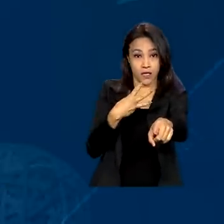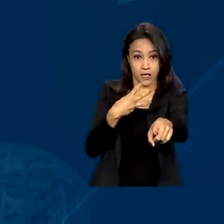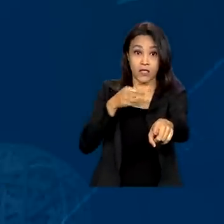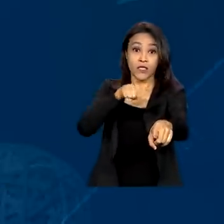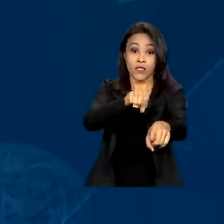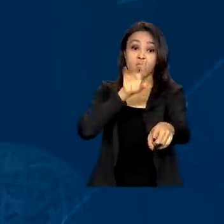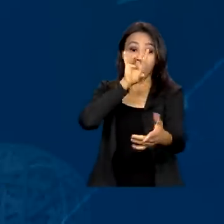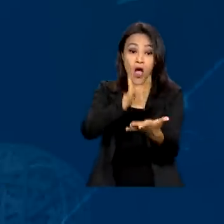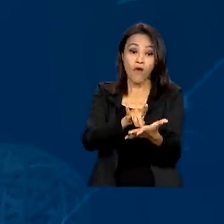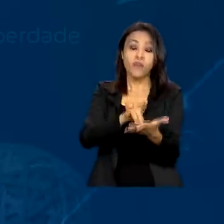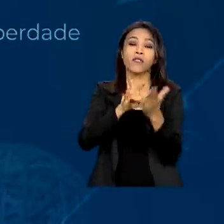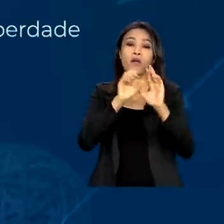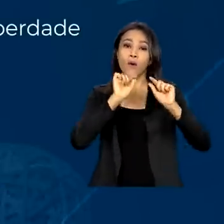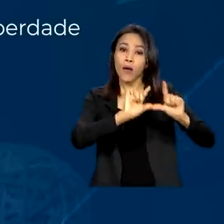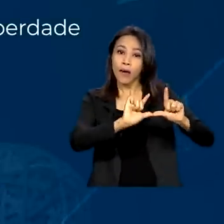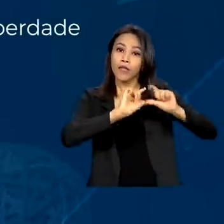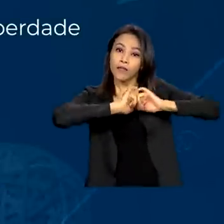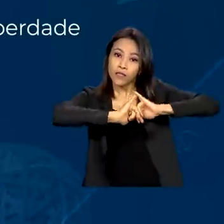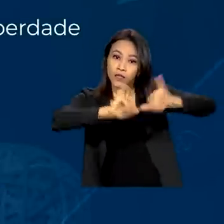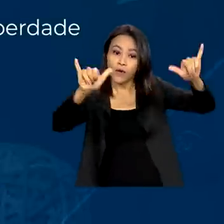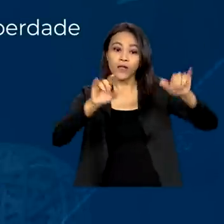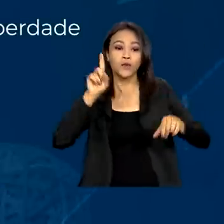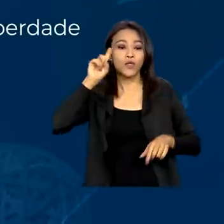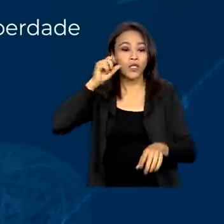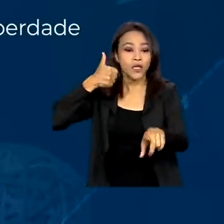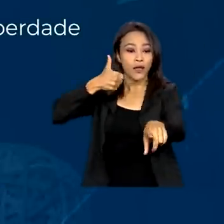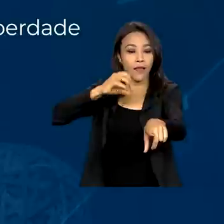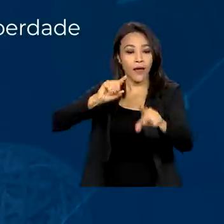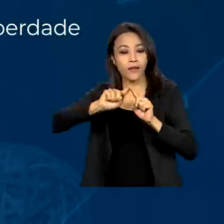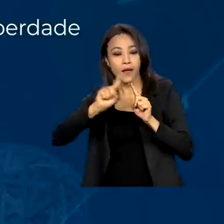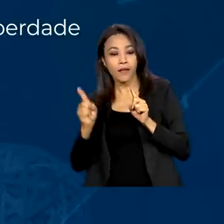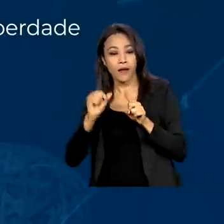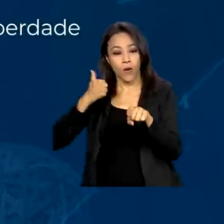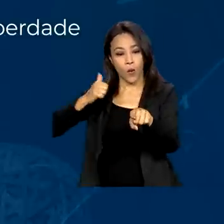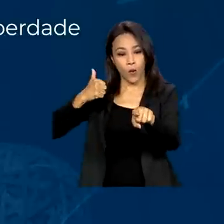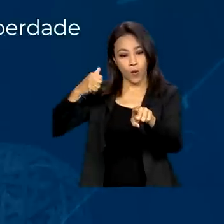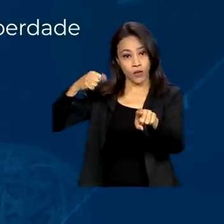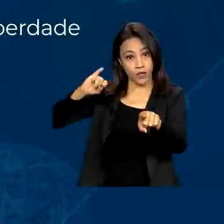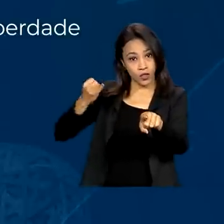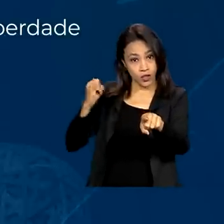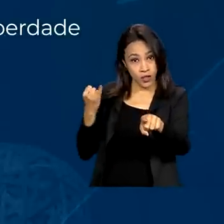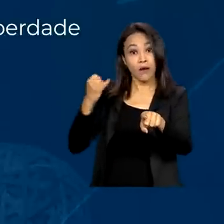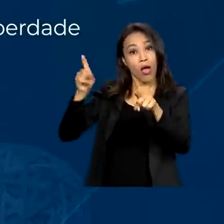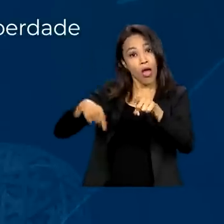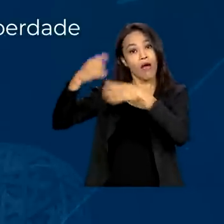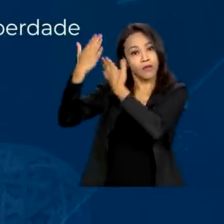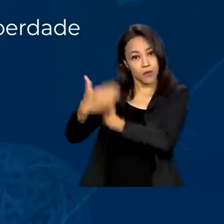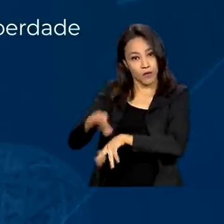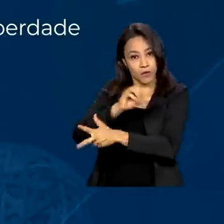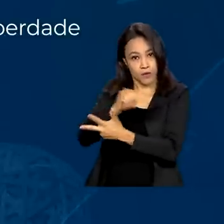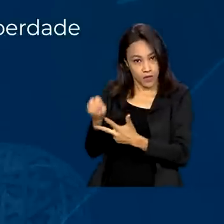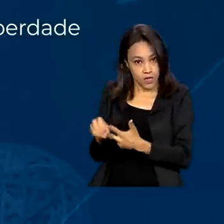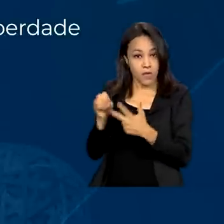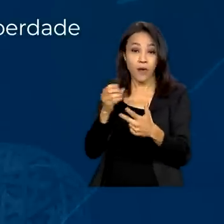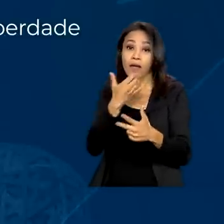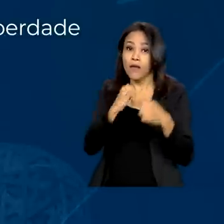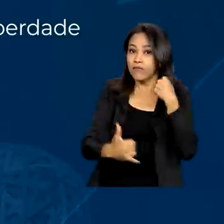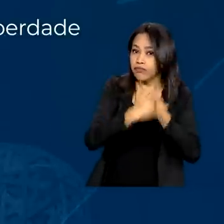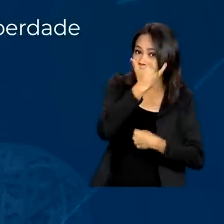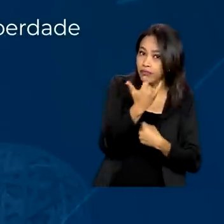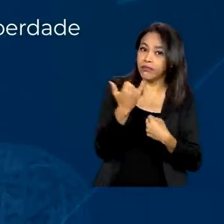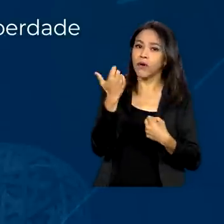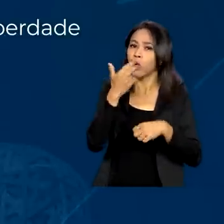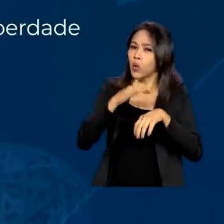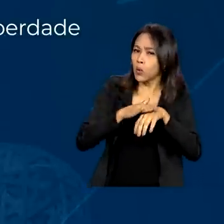o gabarito oficial. Nos dias 10 e 11 de janeiro, vão ser reaplicadas as provas. É também nestas datas